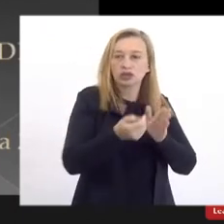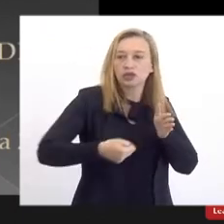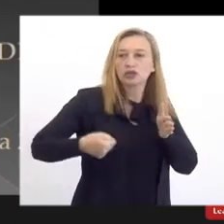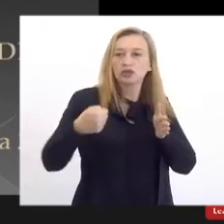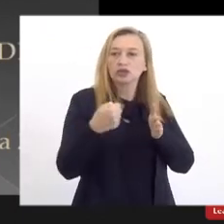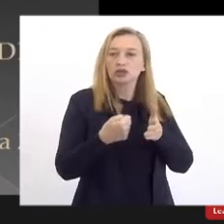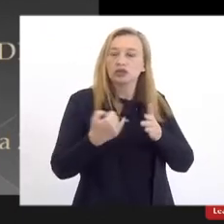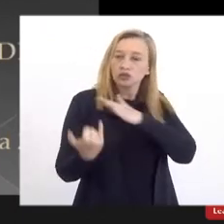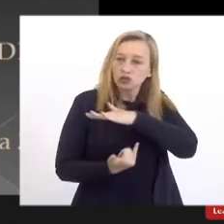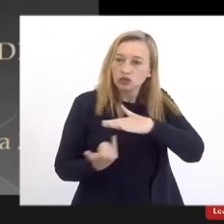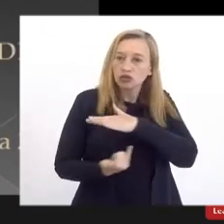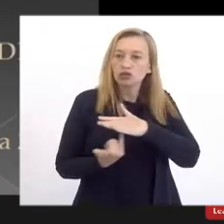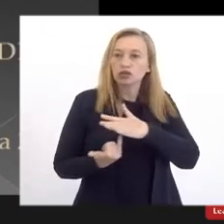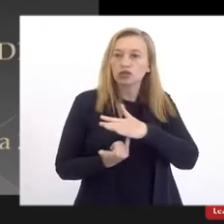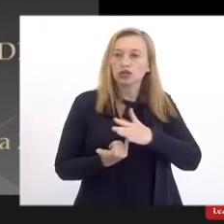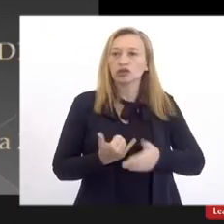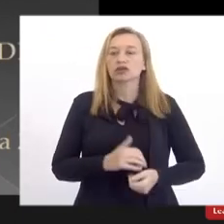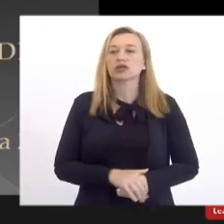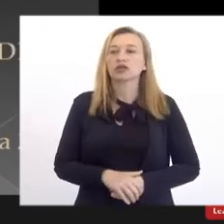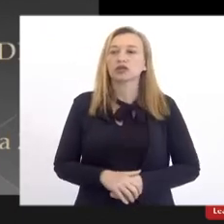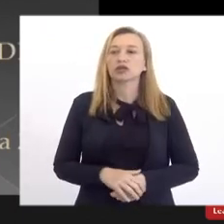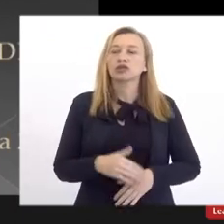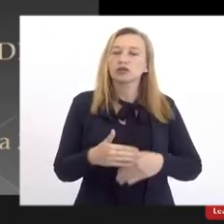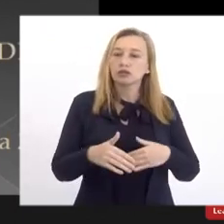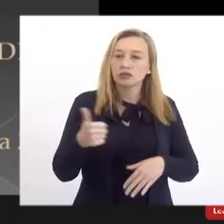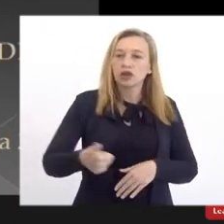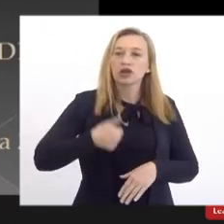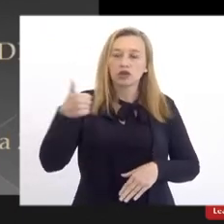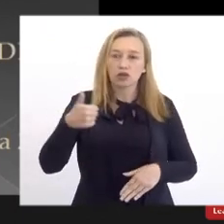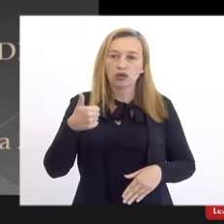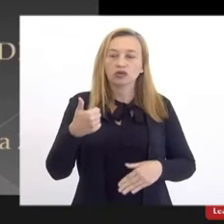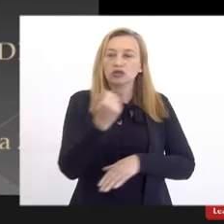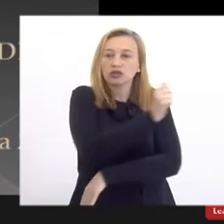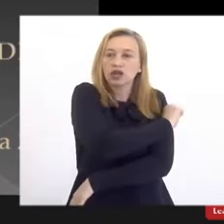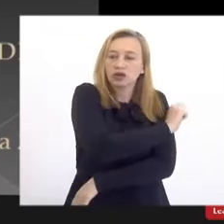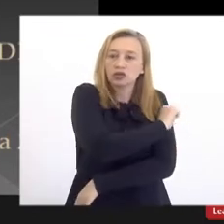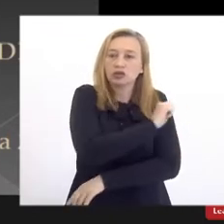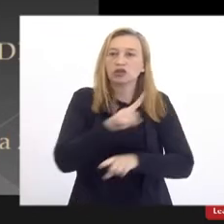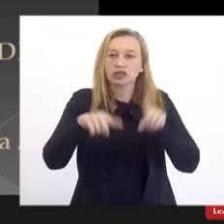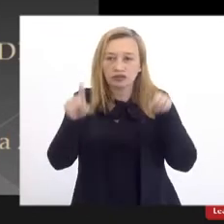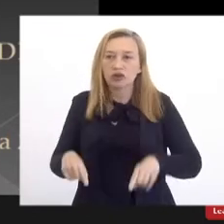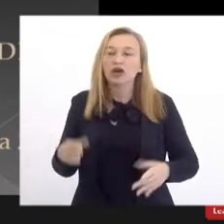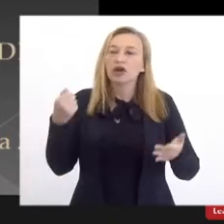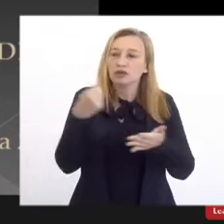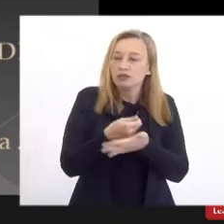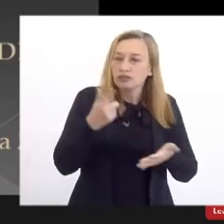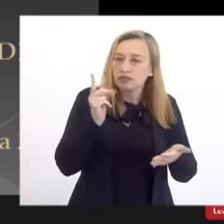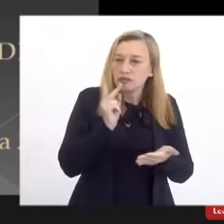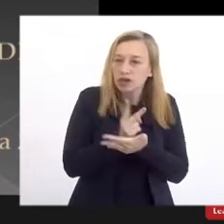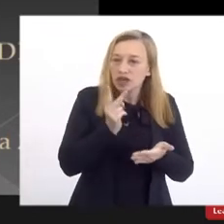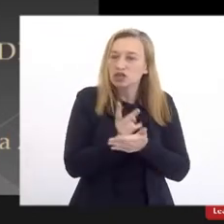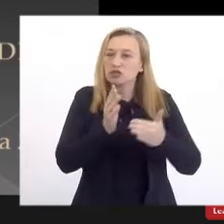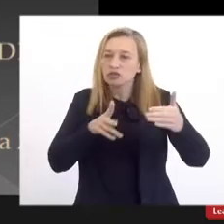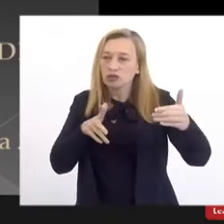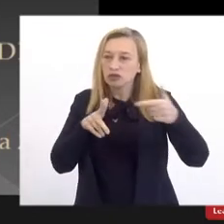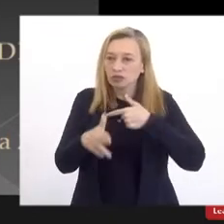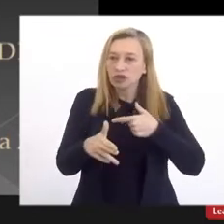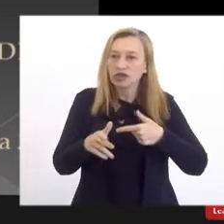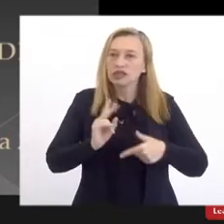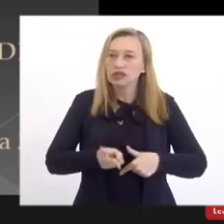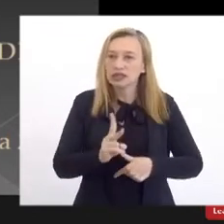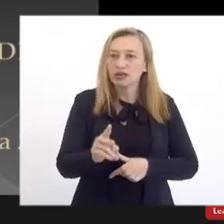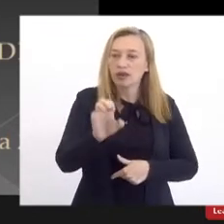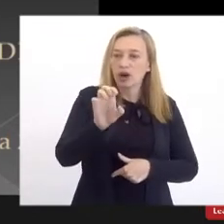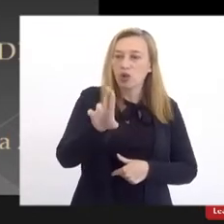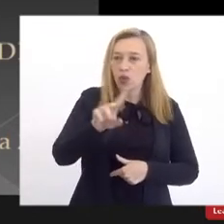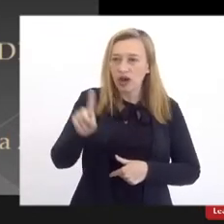institucional e proporcionar melhor para os estudantes e servidores. Mesmo diante de todas as nossas limitações, a UESO sempre procurou estar